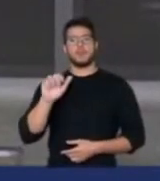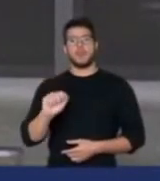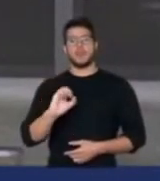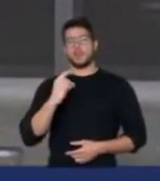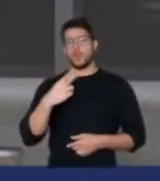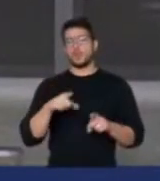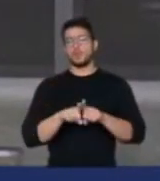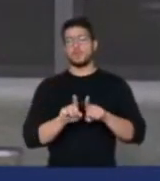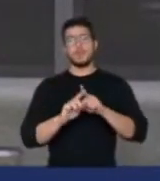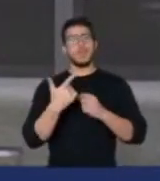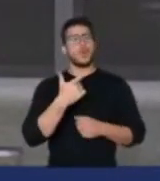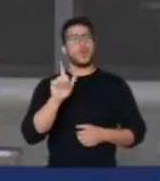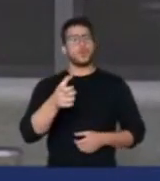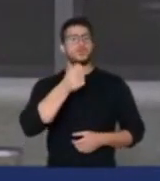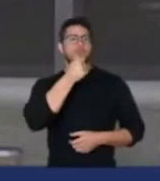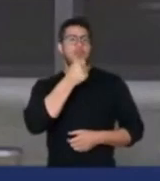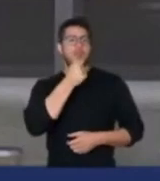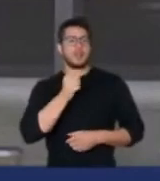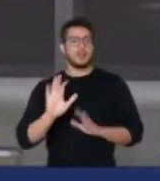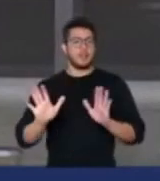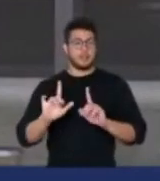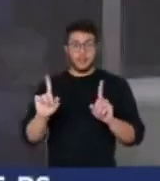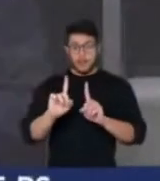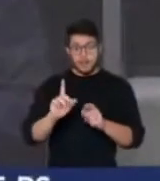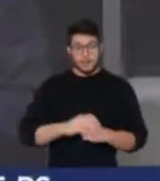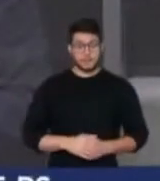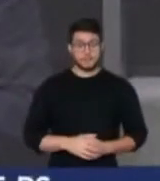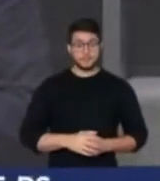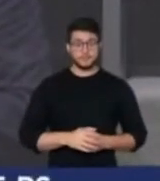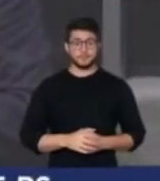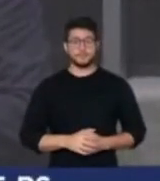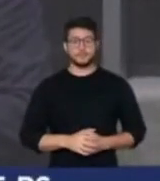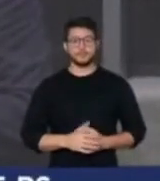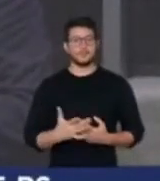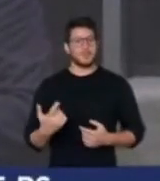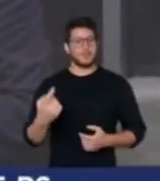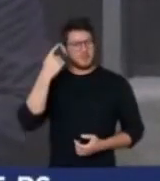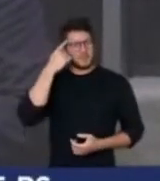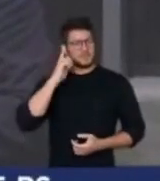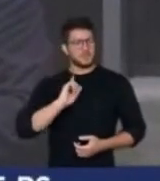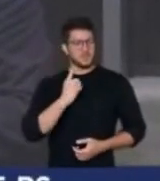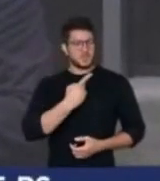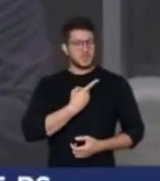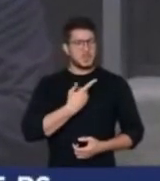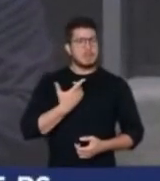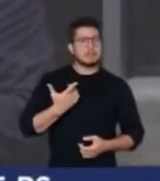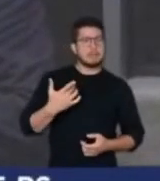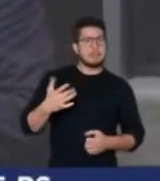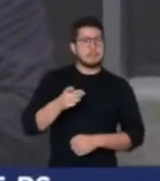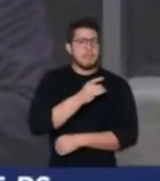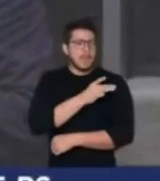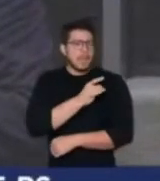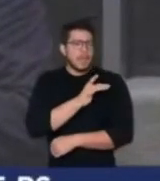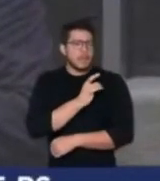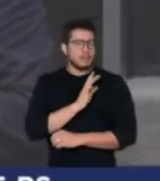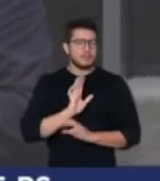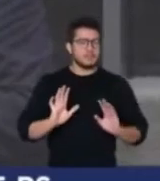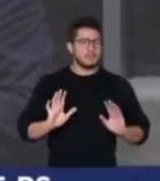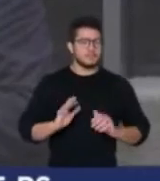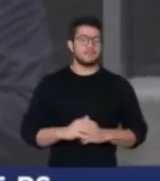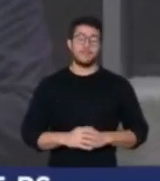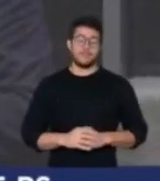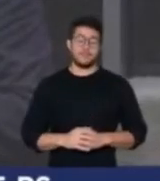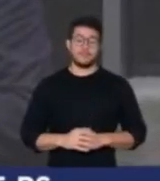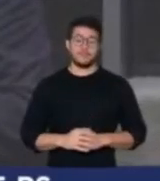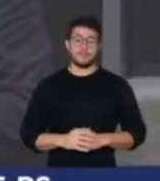fôssemos ficar coado diante dessa figura patética, né, que